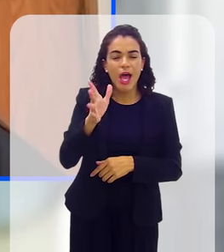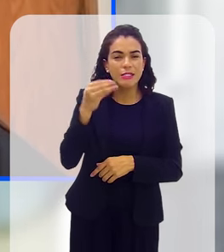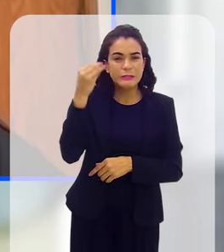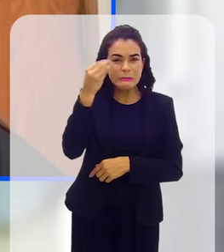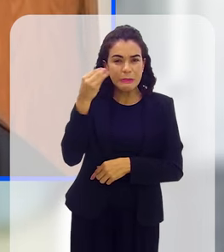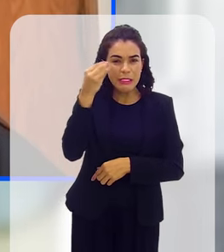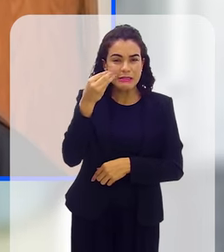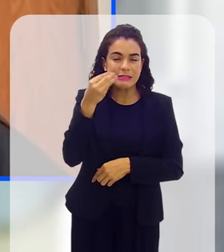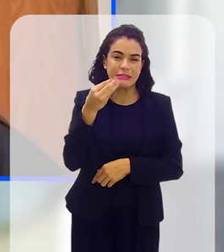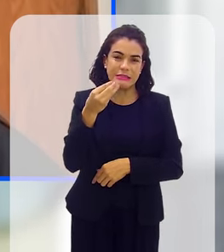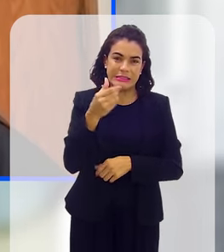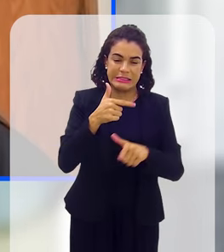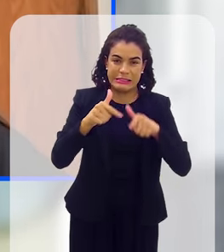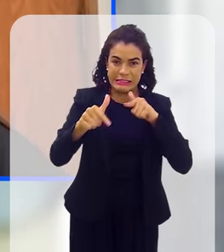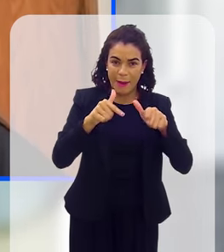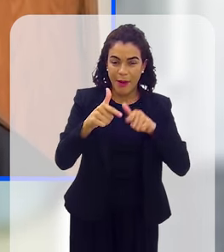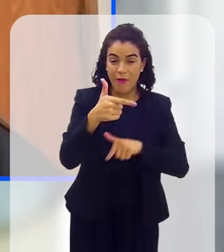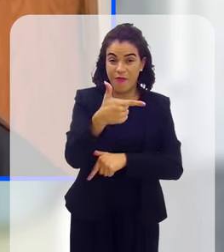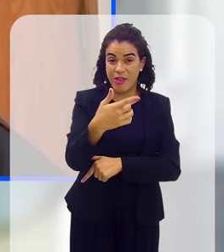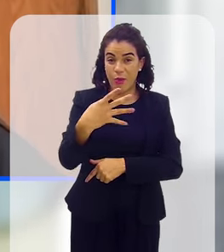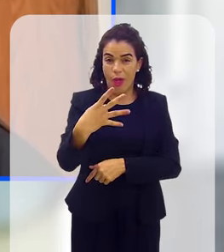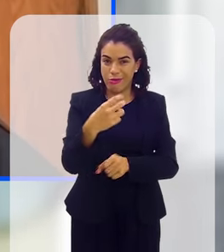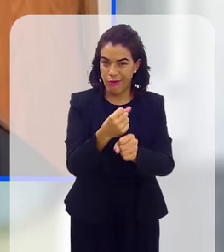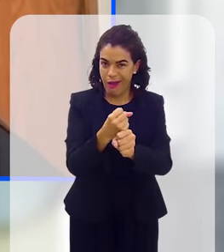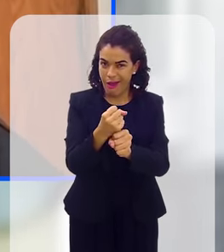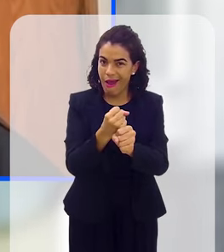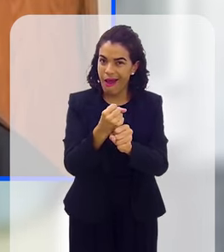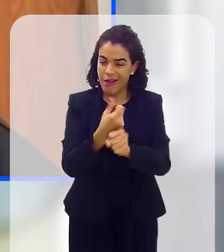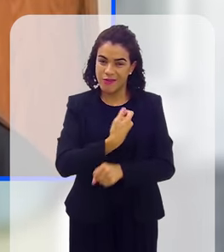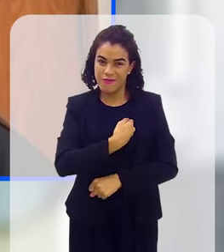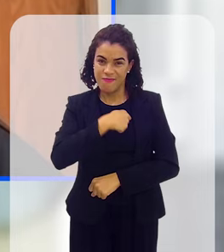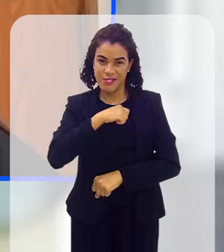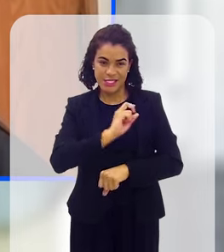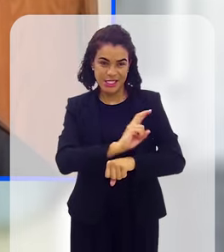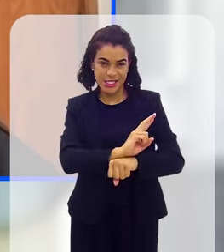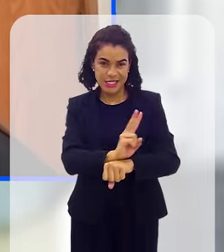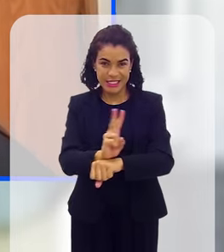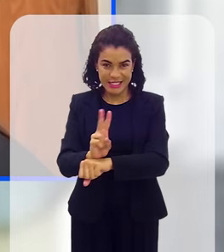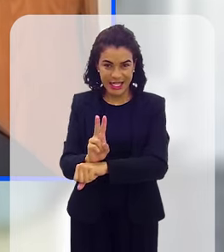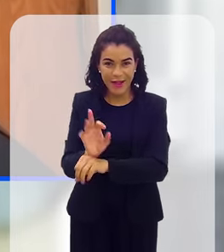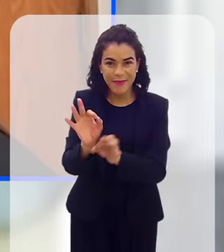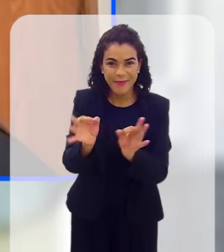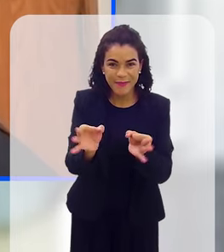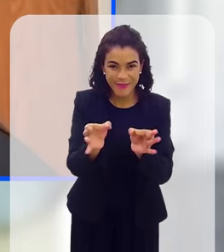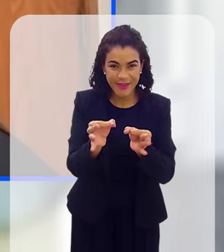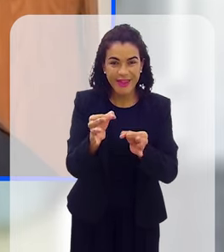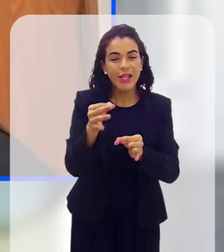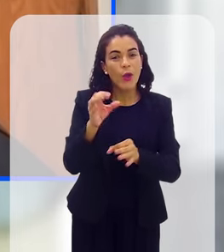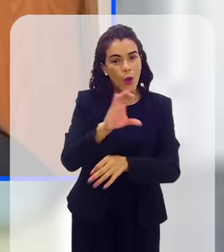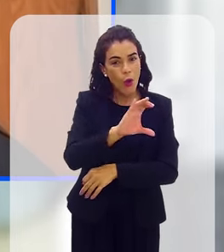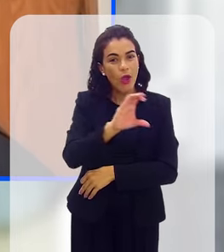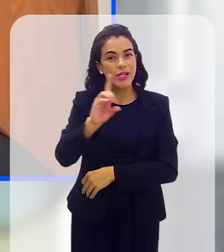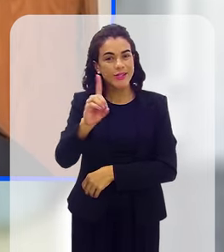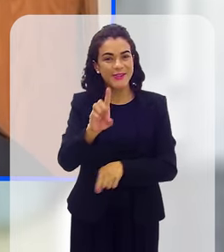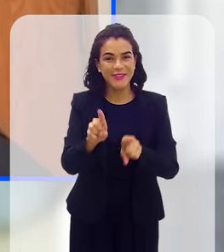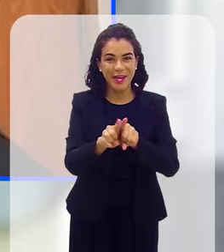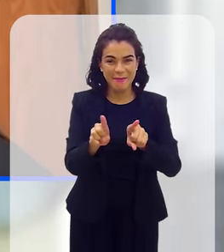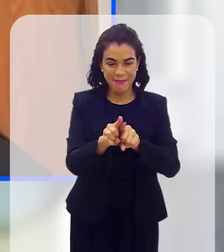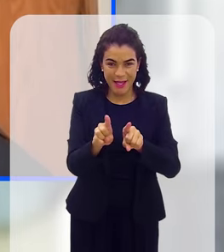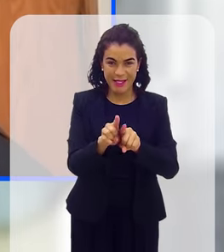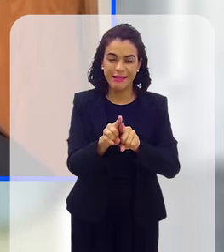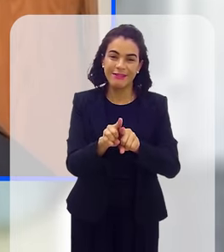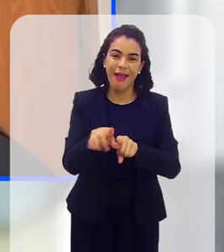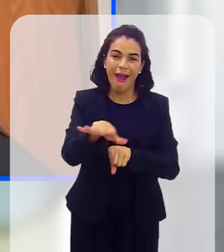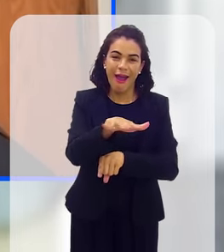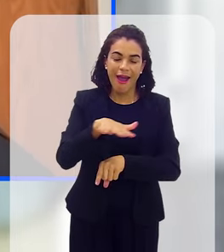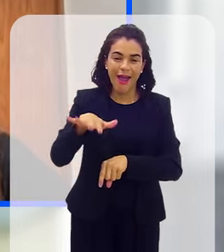24 anos como auditora fiscal do trabalho, chegou a coordenar o órgão dentro do Ministério do Trabalho e Emprego, que é